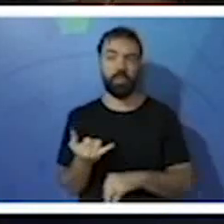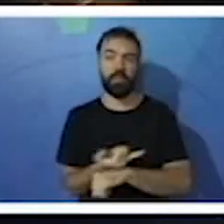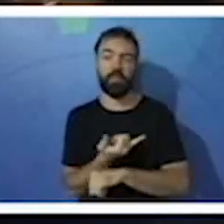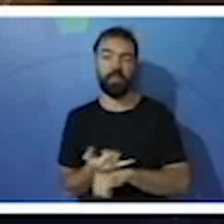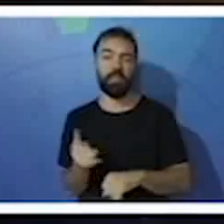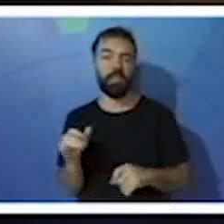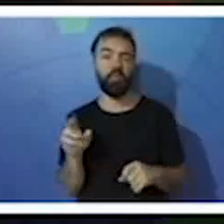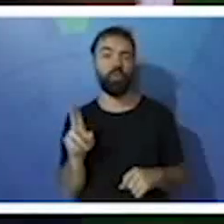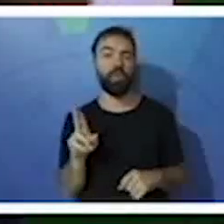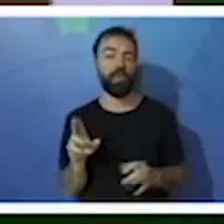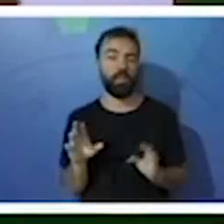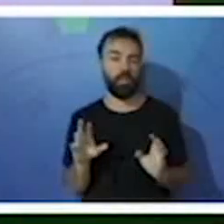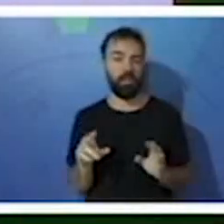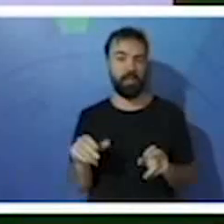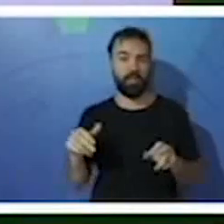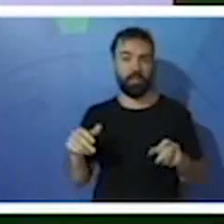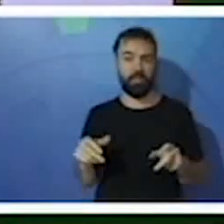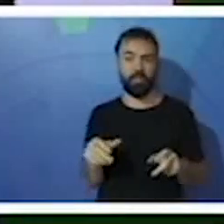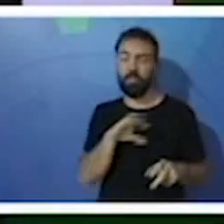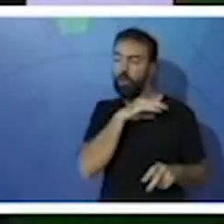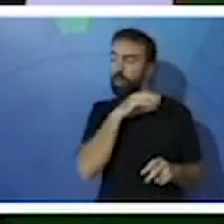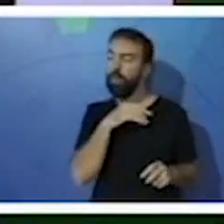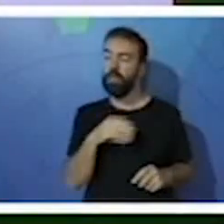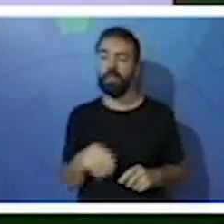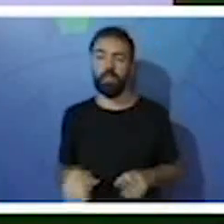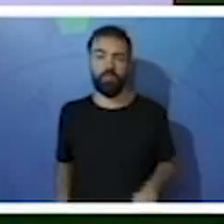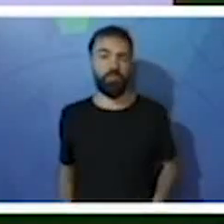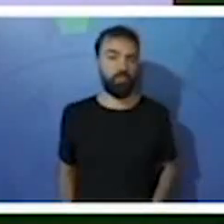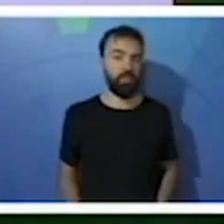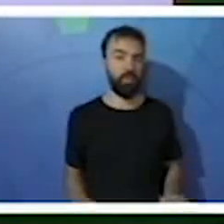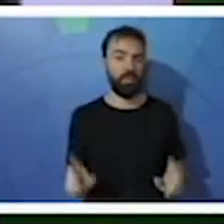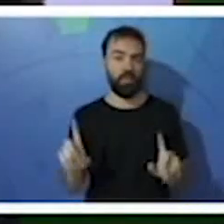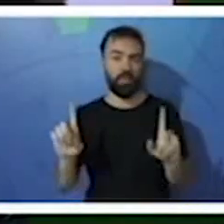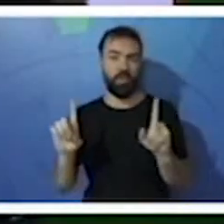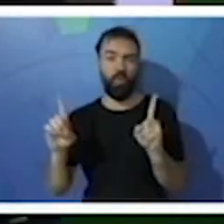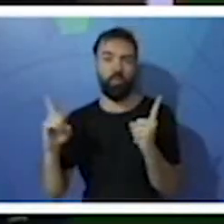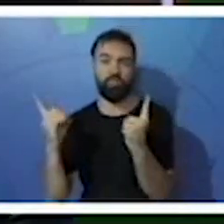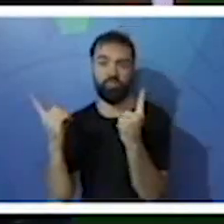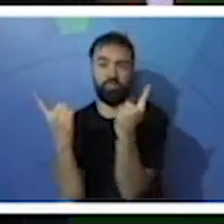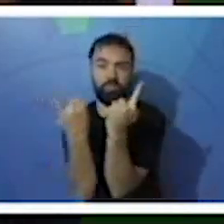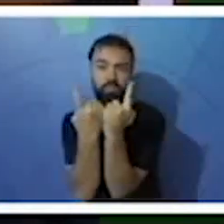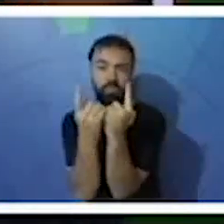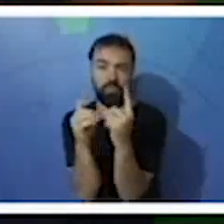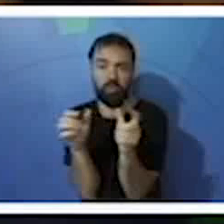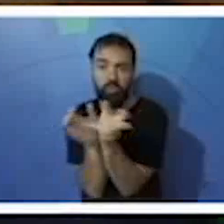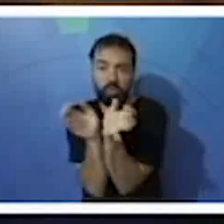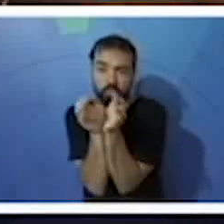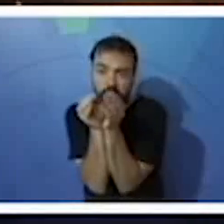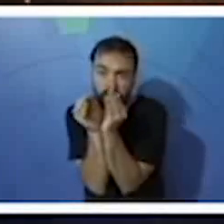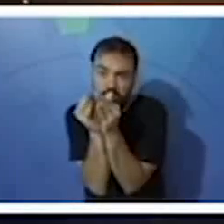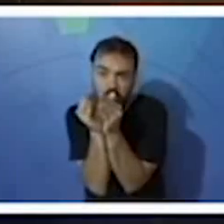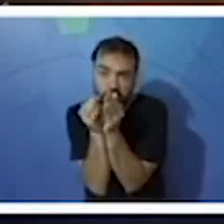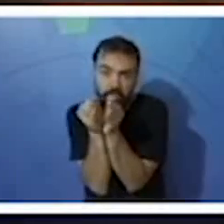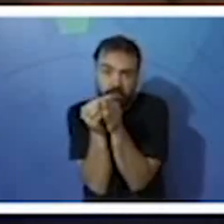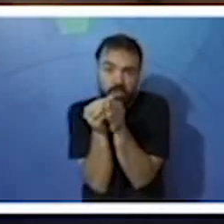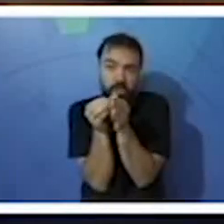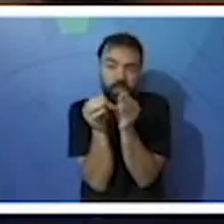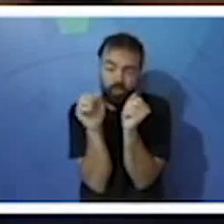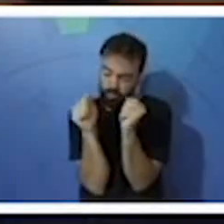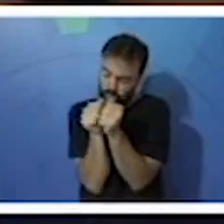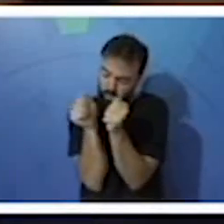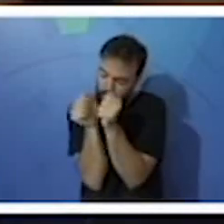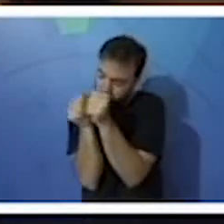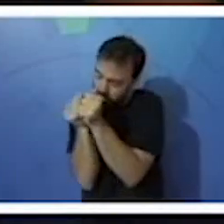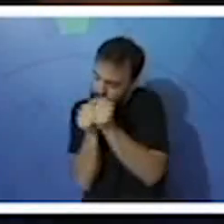ficam juntinhos, olha. As espécies de pinguins reúnem-se em grupos para se aquecer. Eles ficam